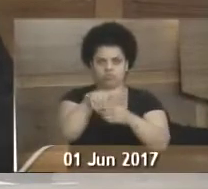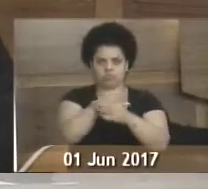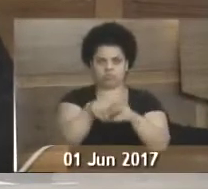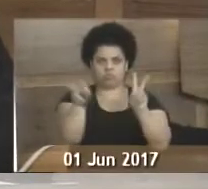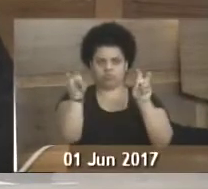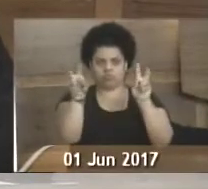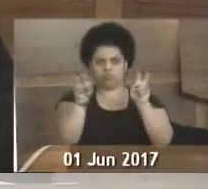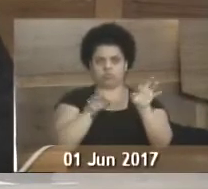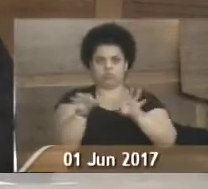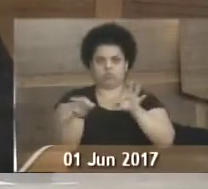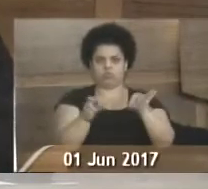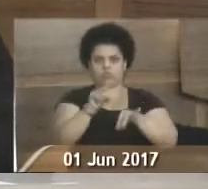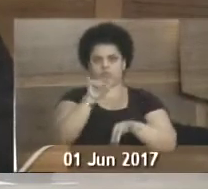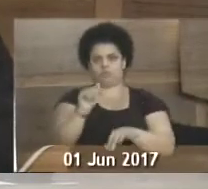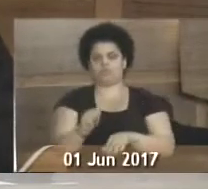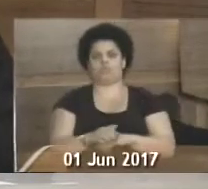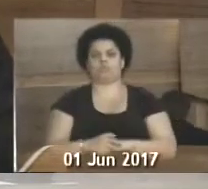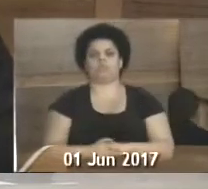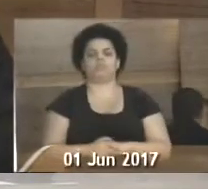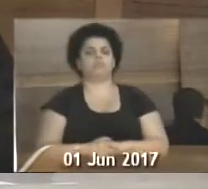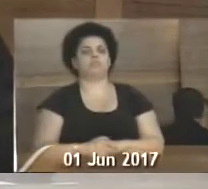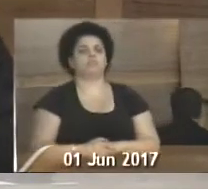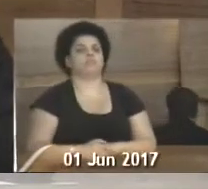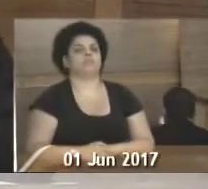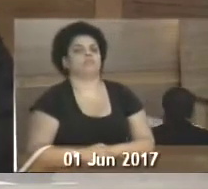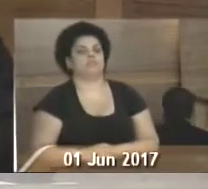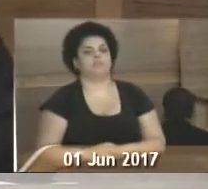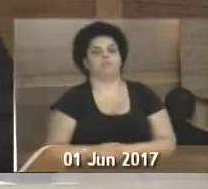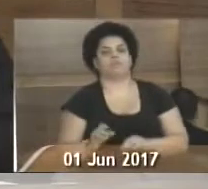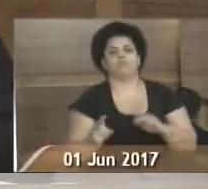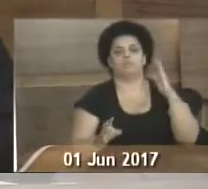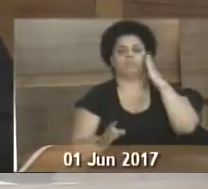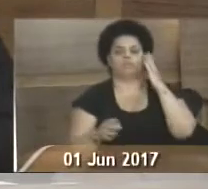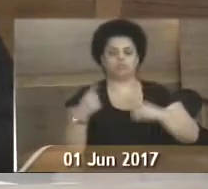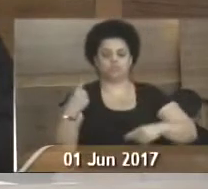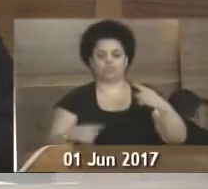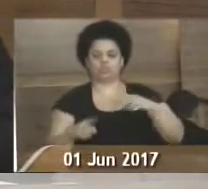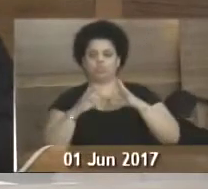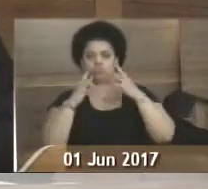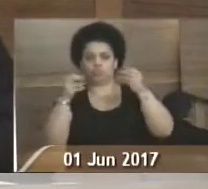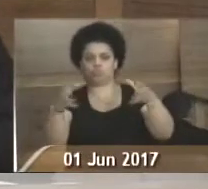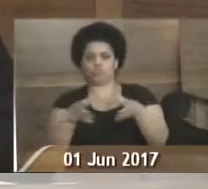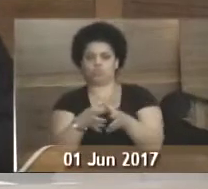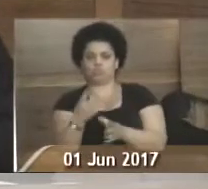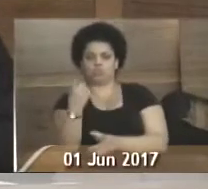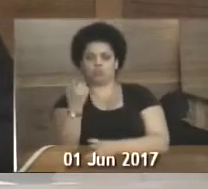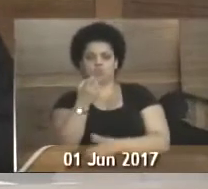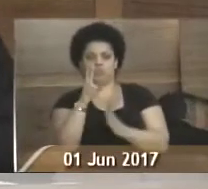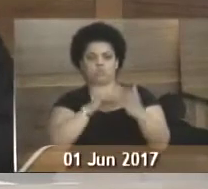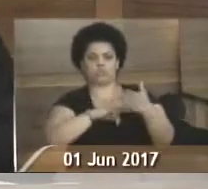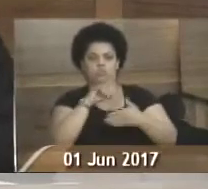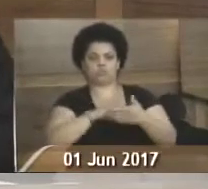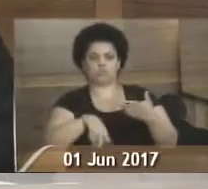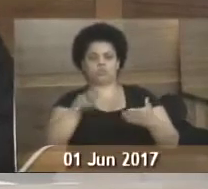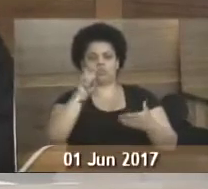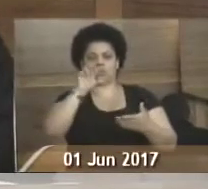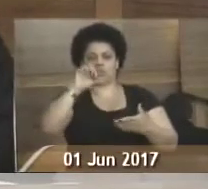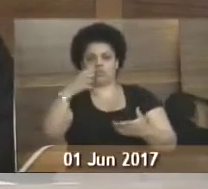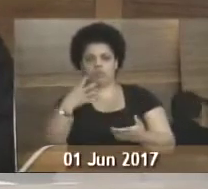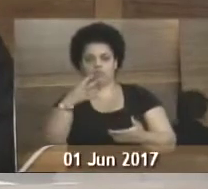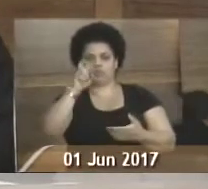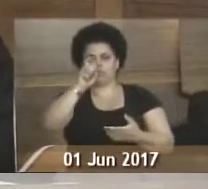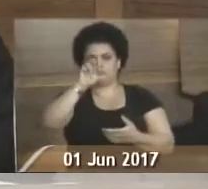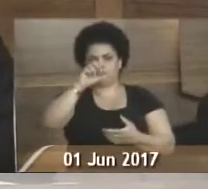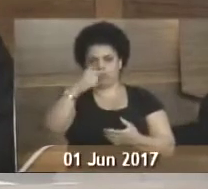das demais matérias constantes na ordem do dia, a saber, em discussão única, requerimentos de número 581, 594,